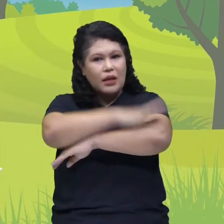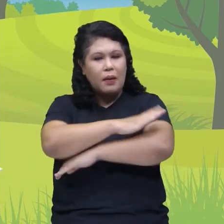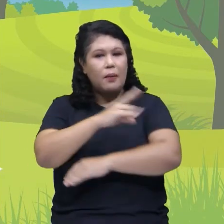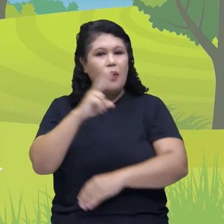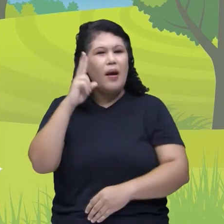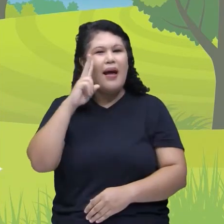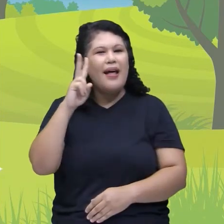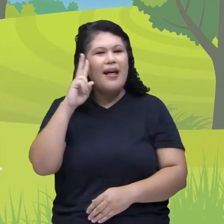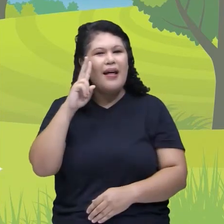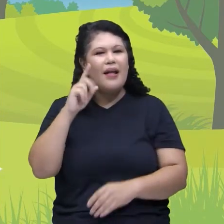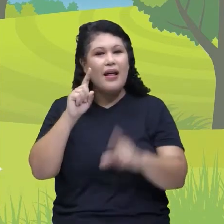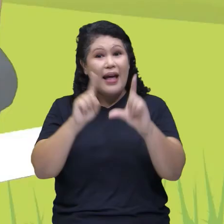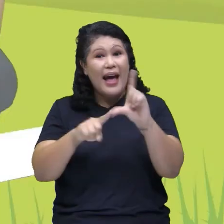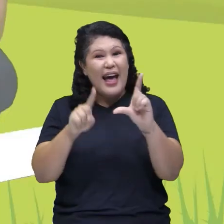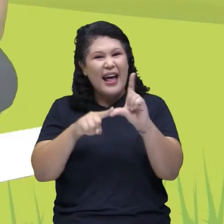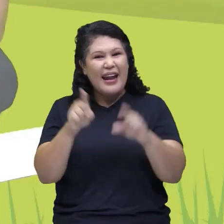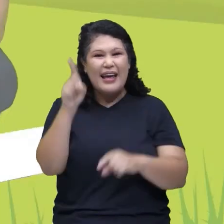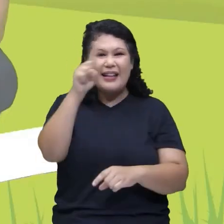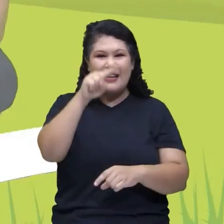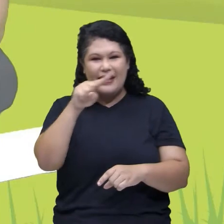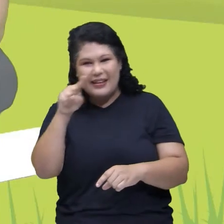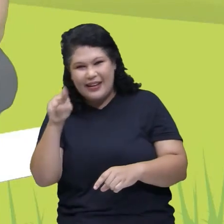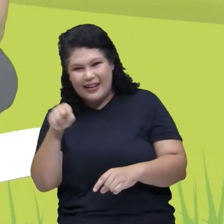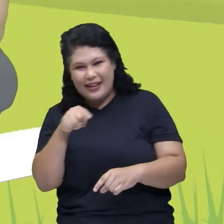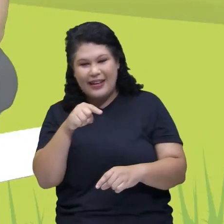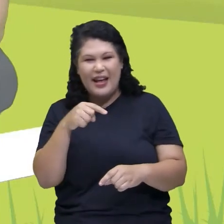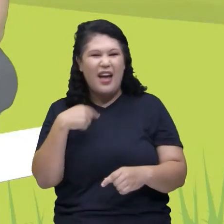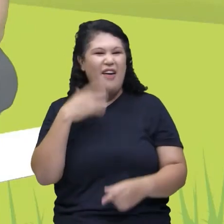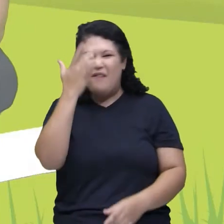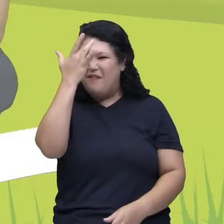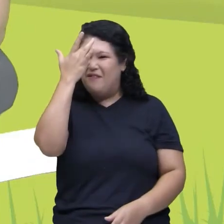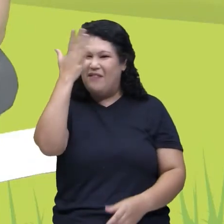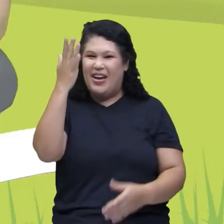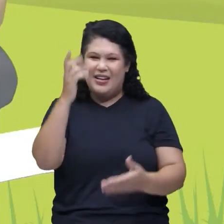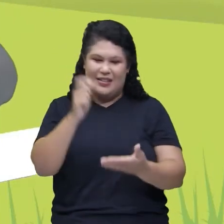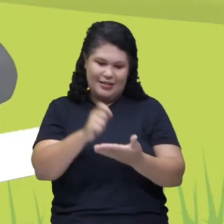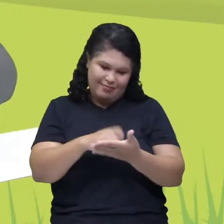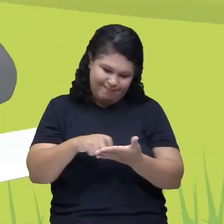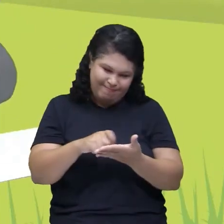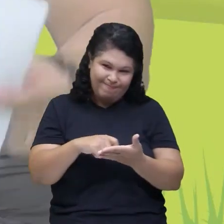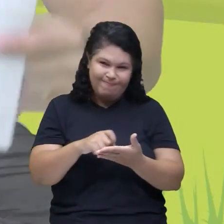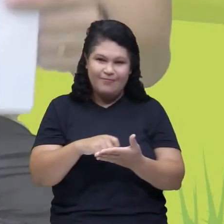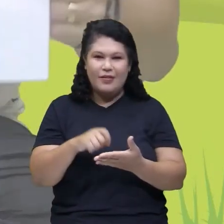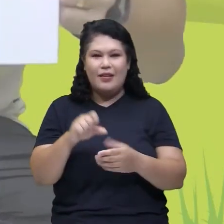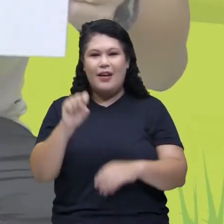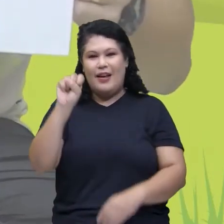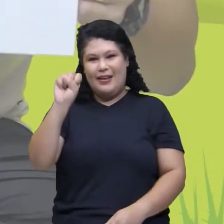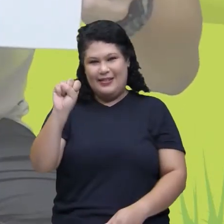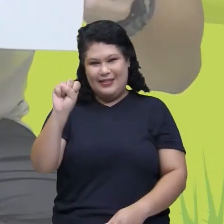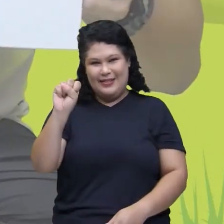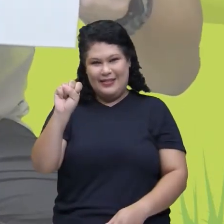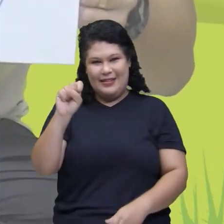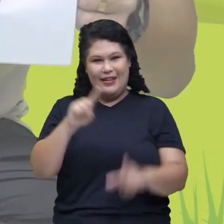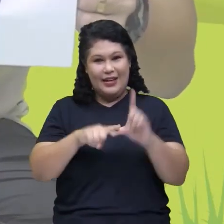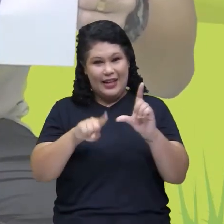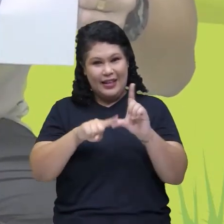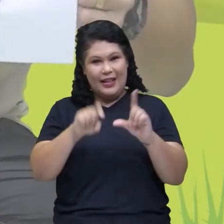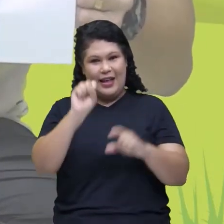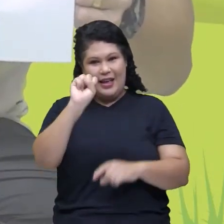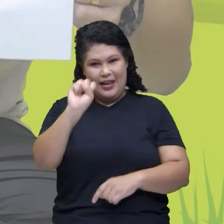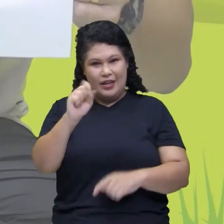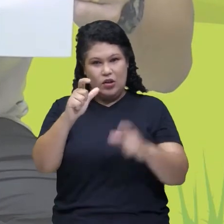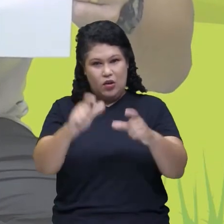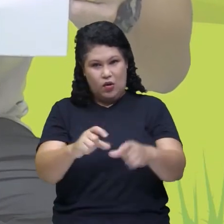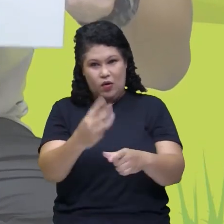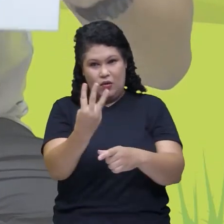parece, assim, uma curvinha. Essa eu sei. Essa é fácil demais. Letra S. Então, na estação número 3,